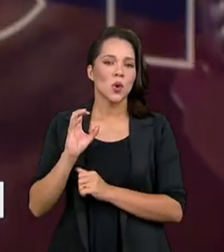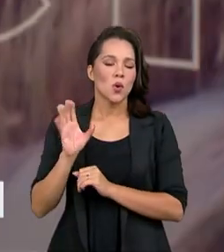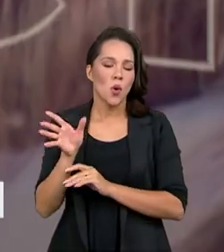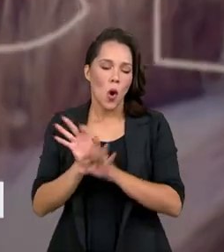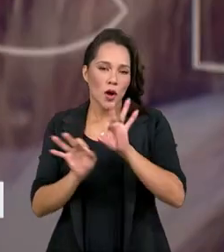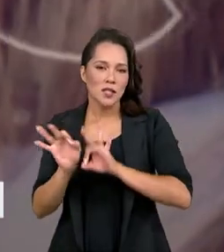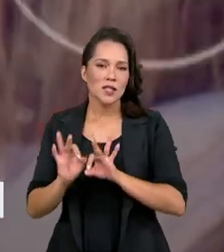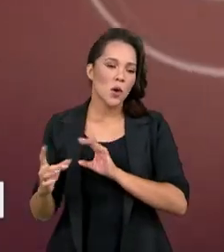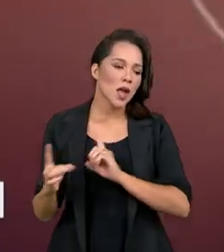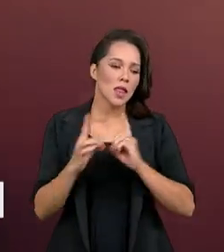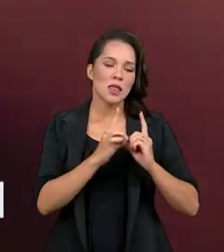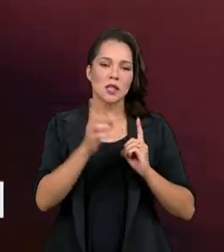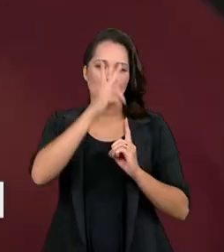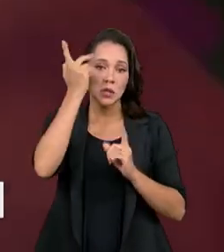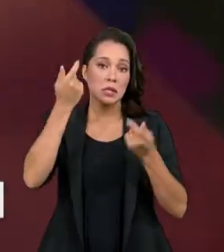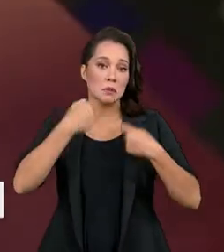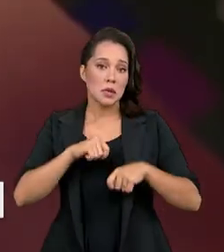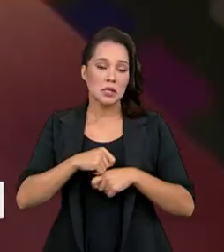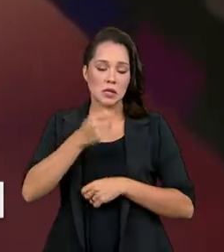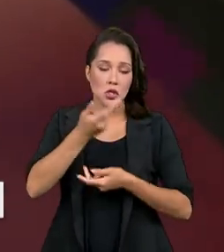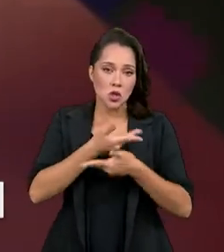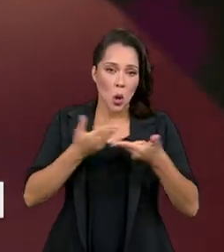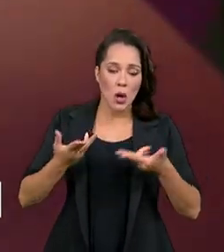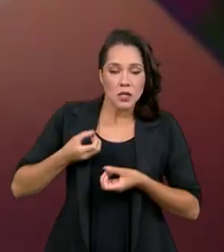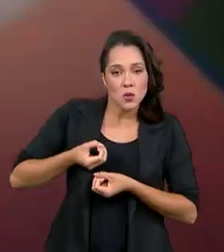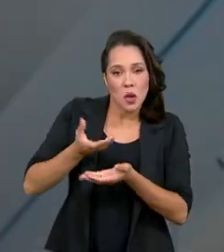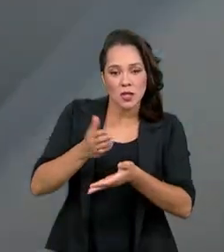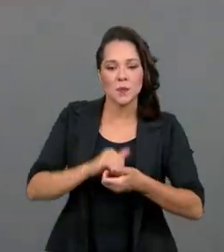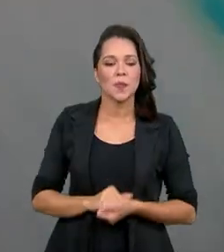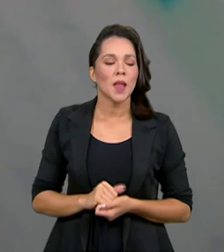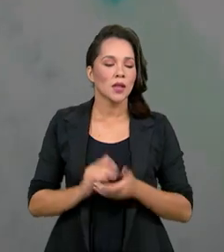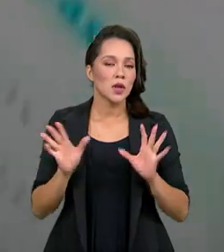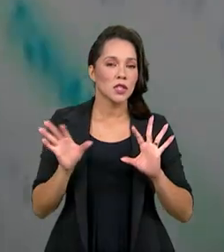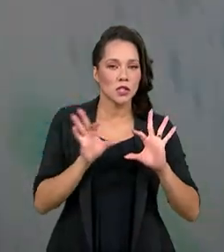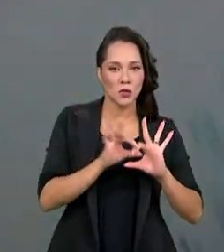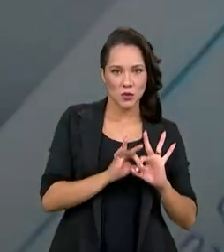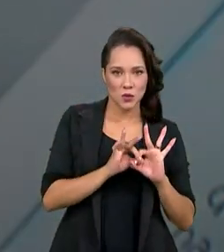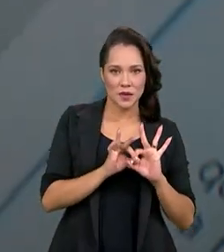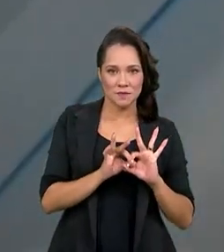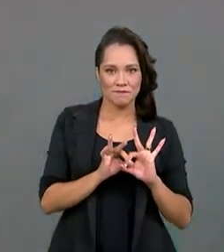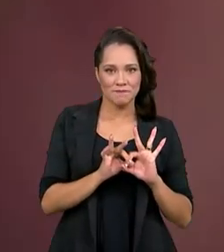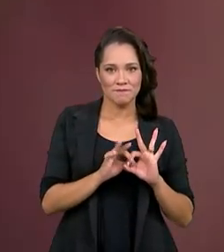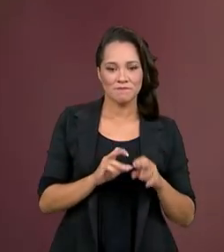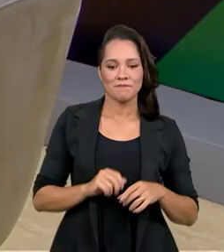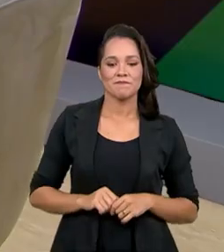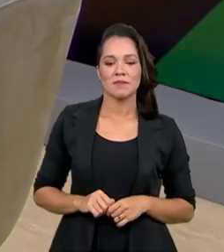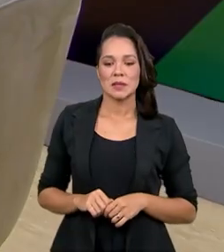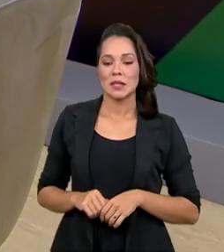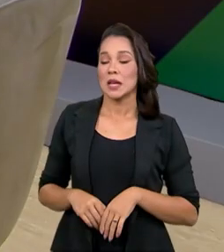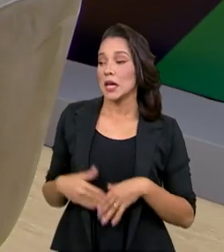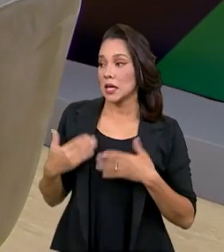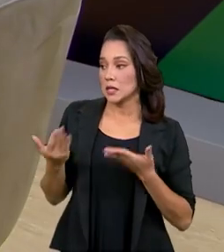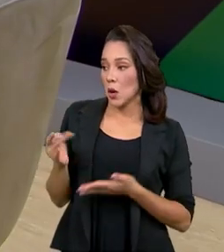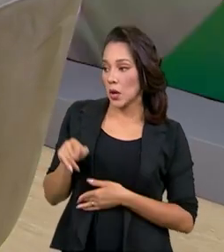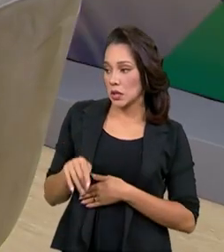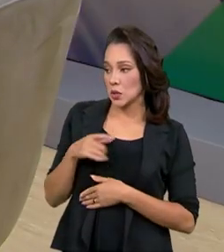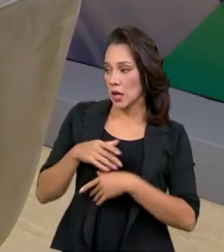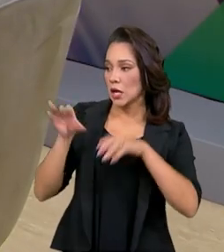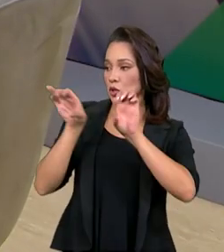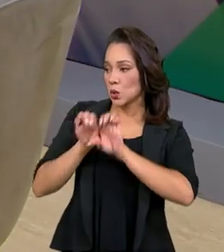atendem pessoas que precisam de doações. Então, nós fazemos esse elo, fazemos esse vínculo. E aí, isso está